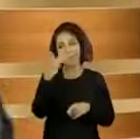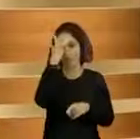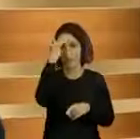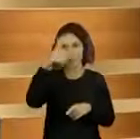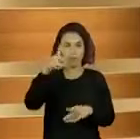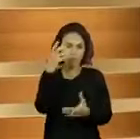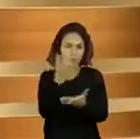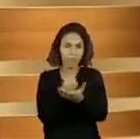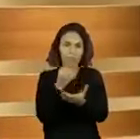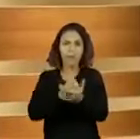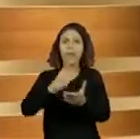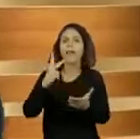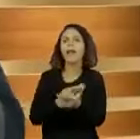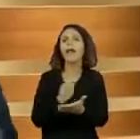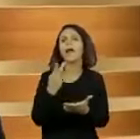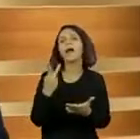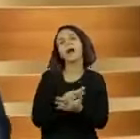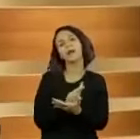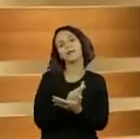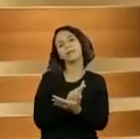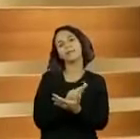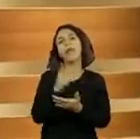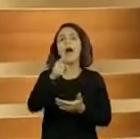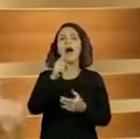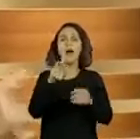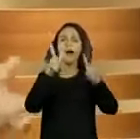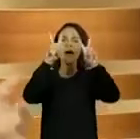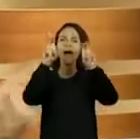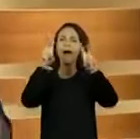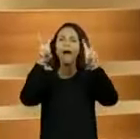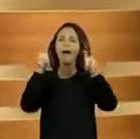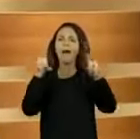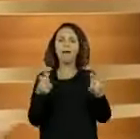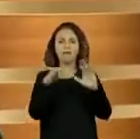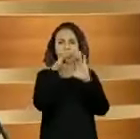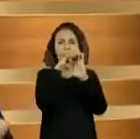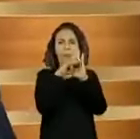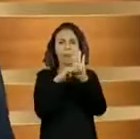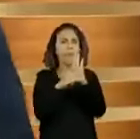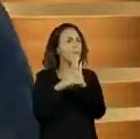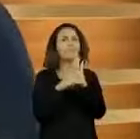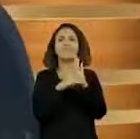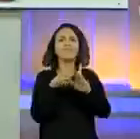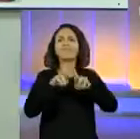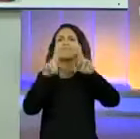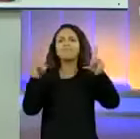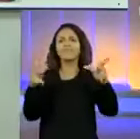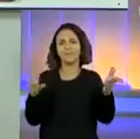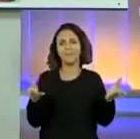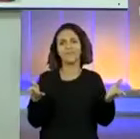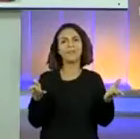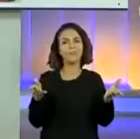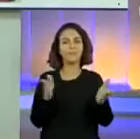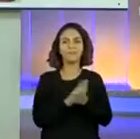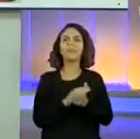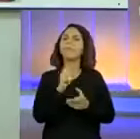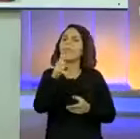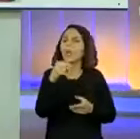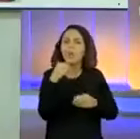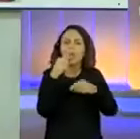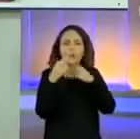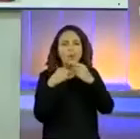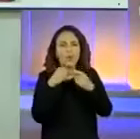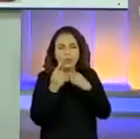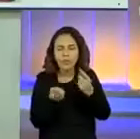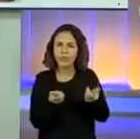fazendo ainda o download do Ensino Fundamental e do Ensino Médio. E convenhamos, não é o nosso rolê. Se você tiver uma dúvida mesmo,